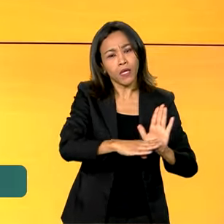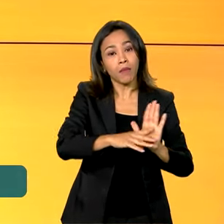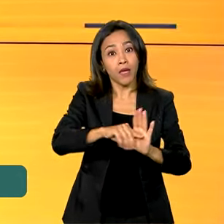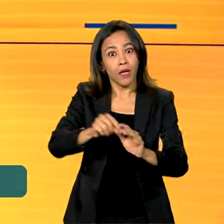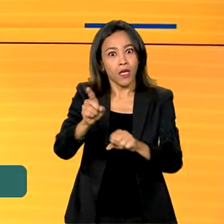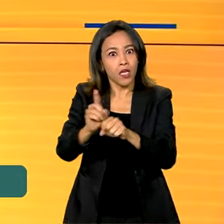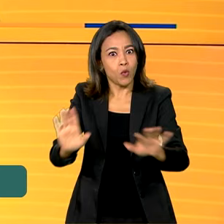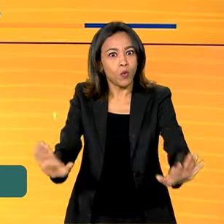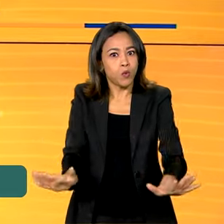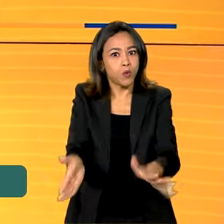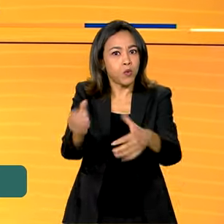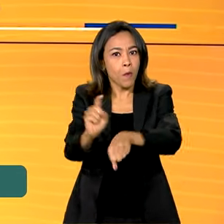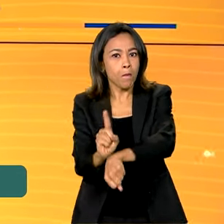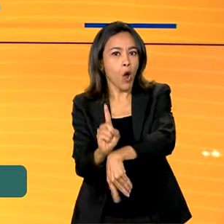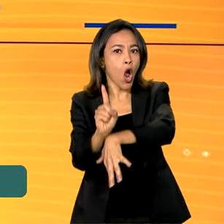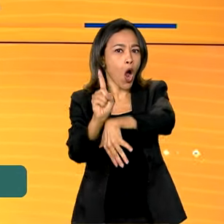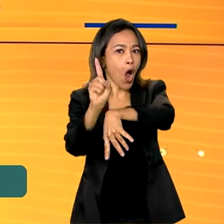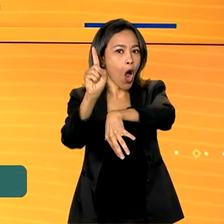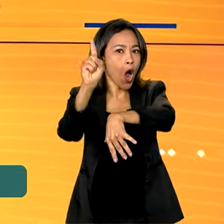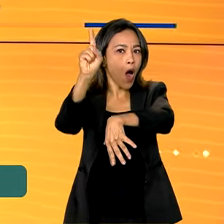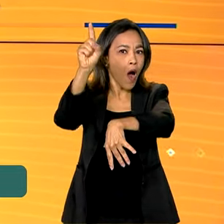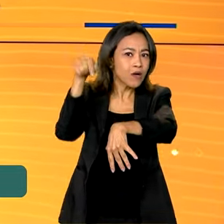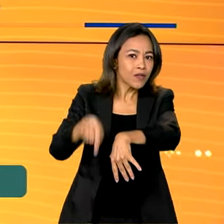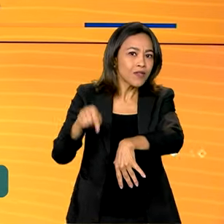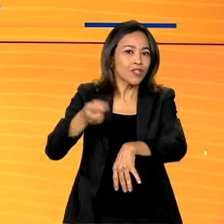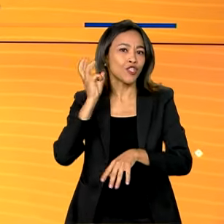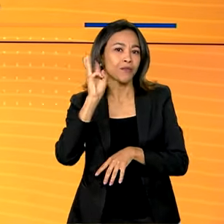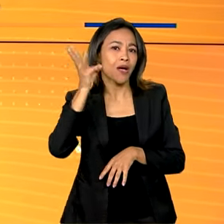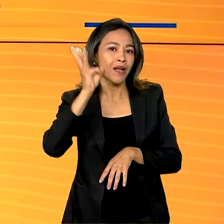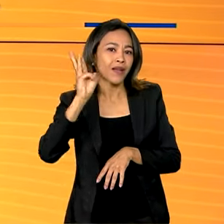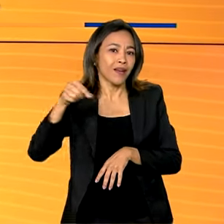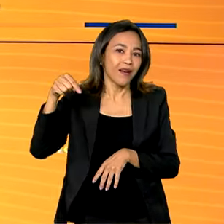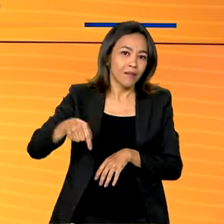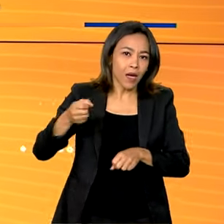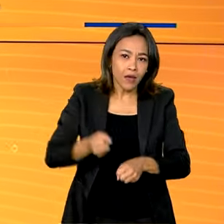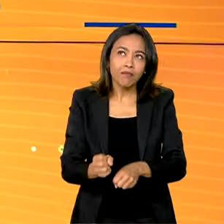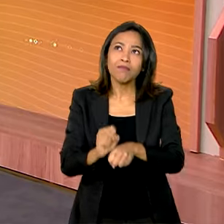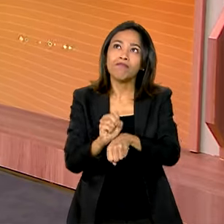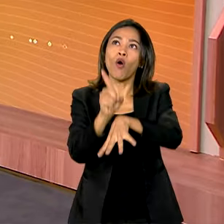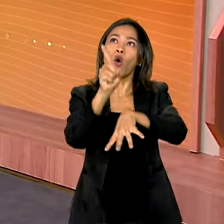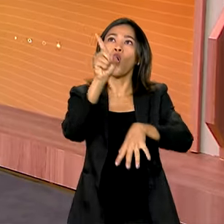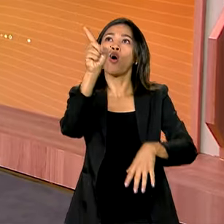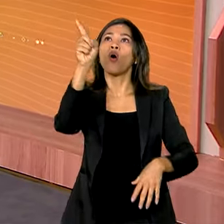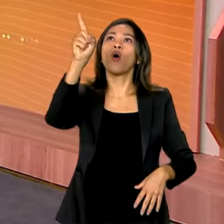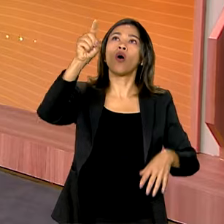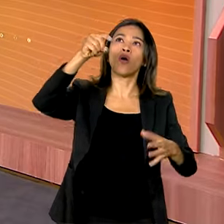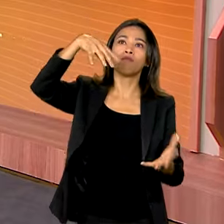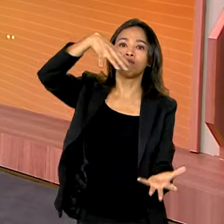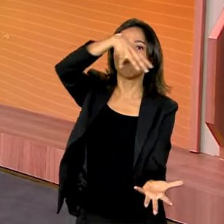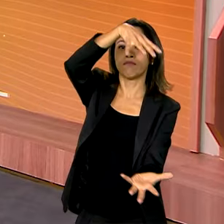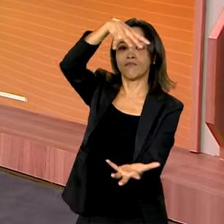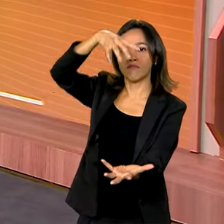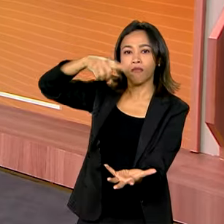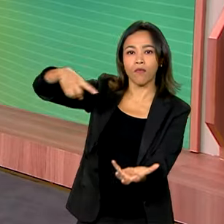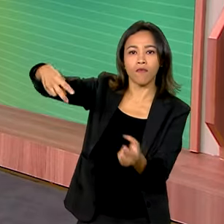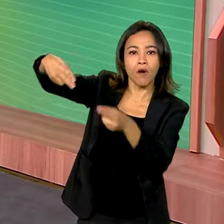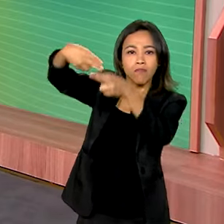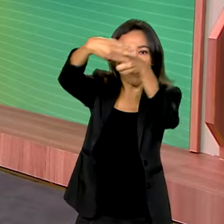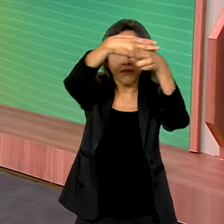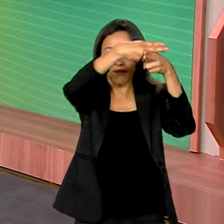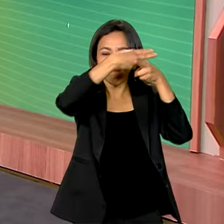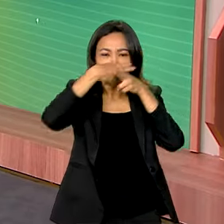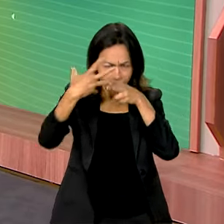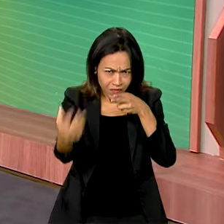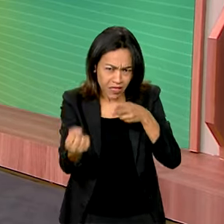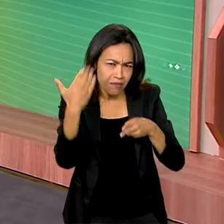Espacial de Alcântara, no Maranhão, para o lançamento de satélites. Então, vamos aproveitar para saber algumas informações a